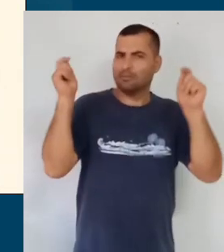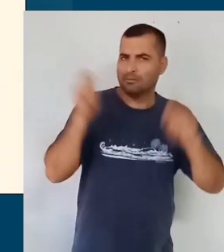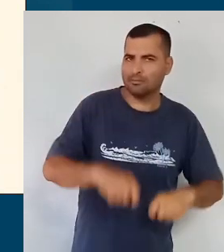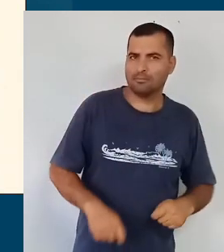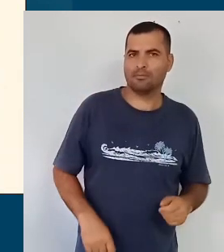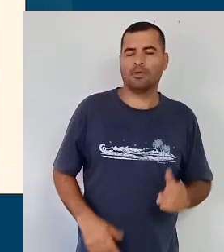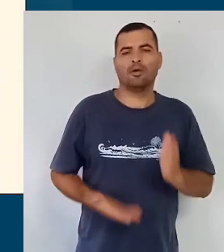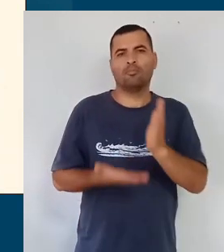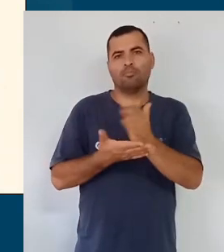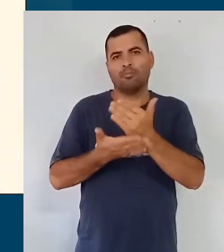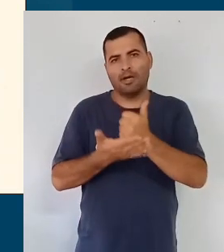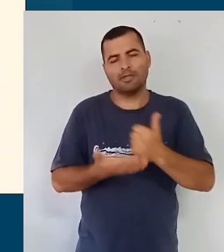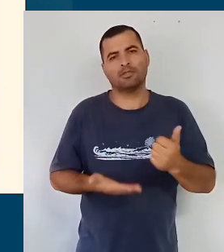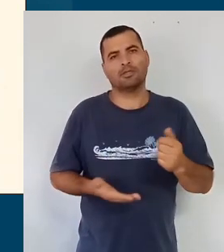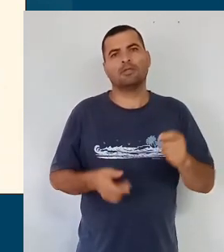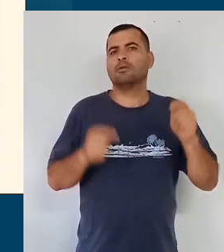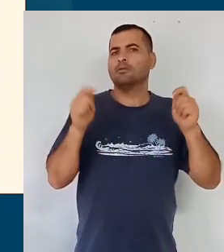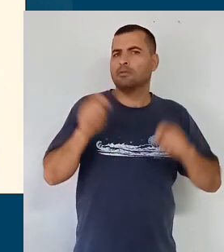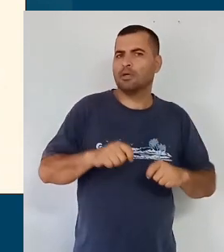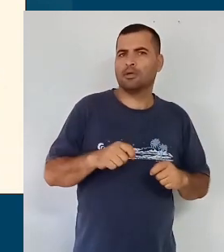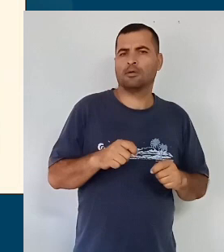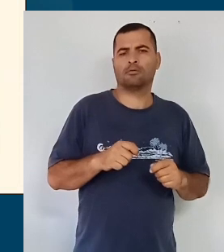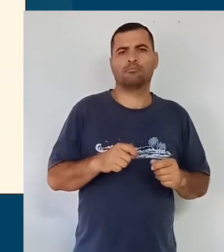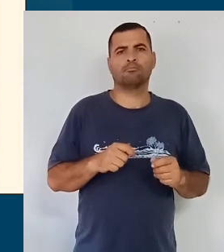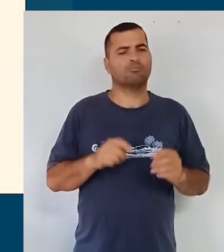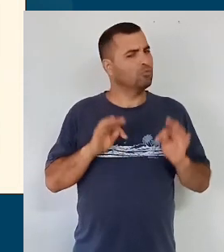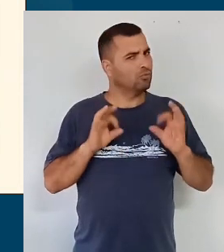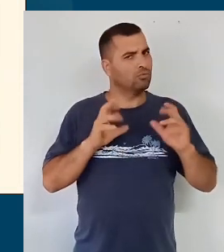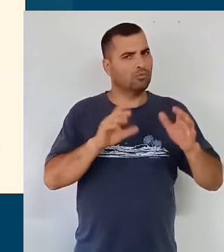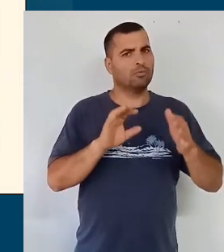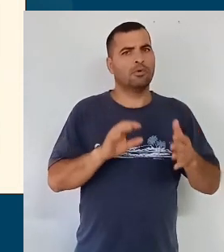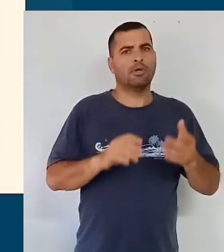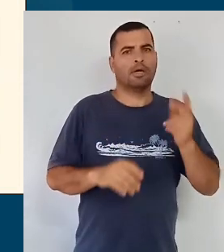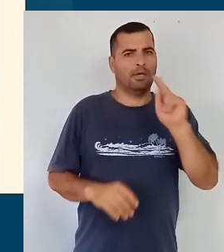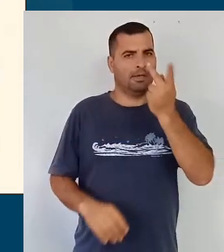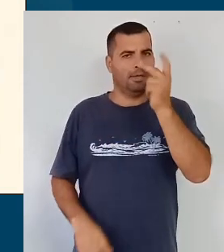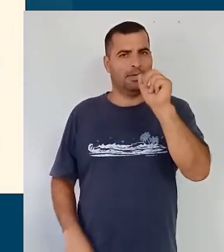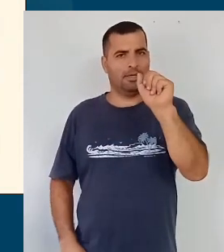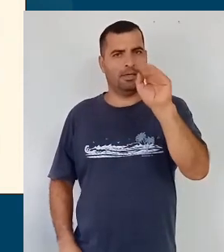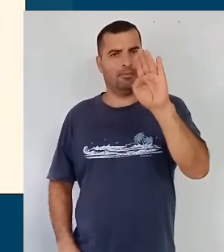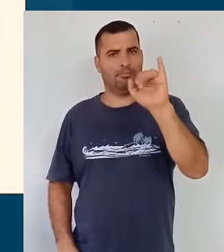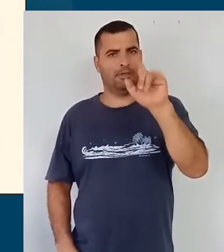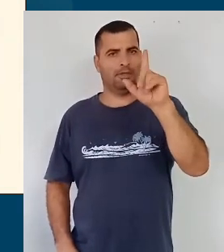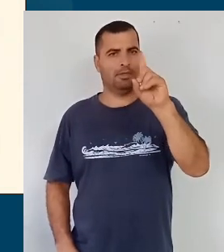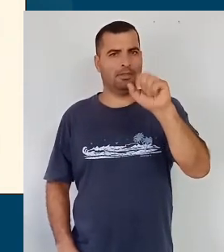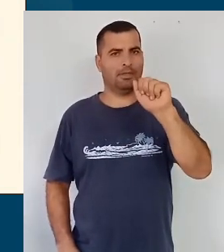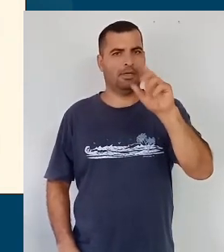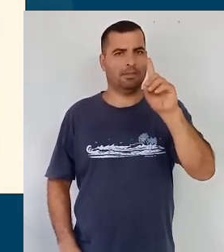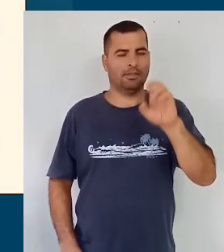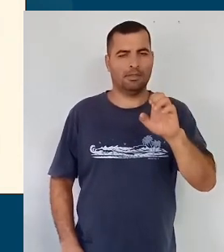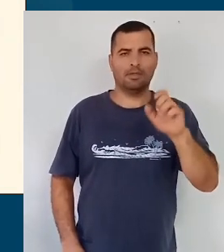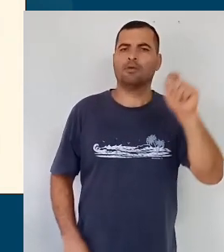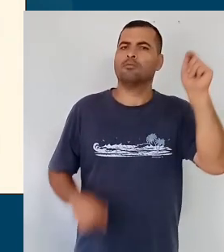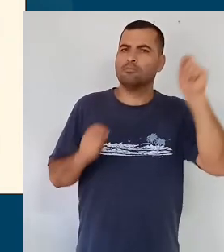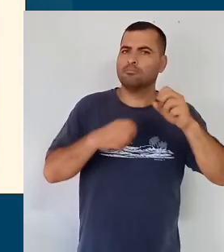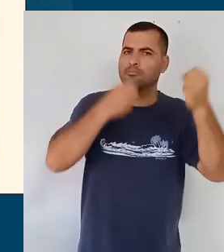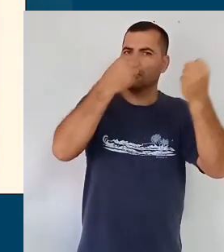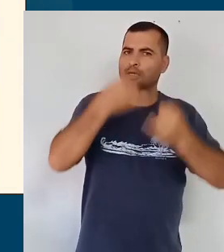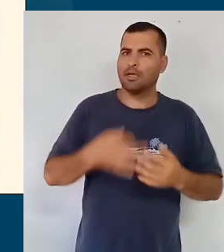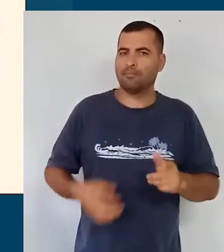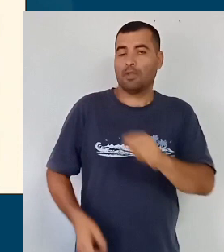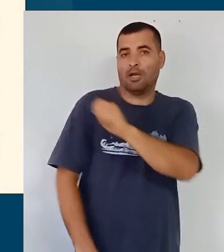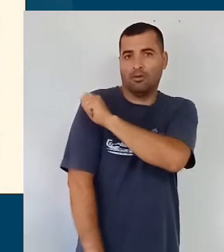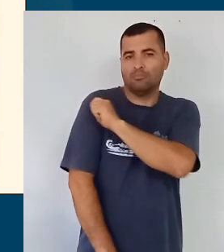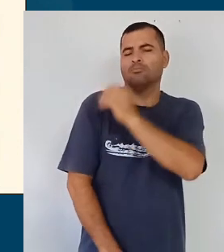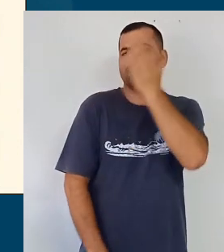eles fazem parte da composição de um texto chamado habilidade, que vai dizer para a gente o que é que o aluno